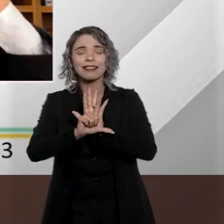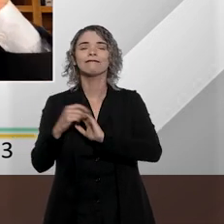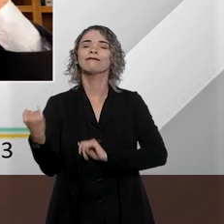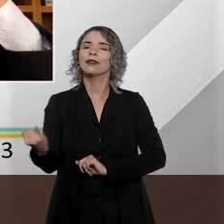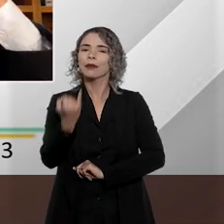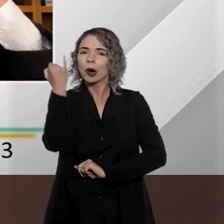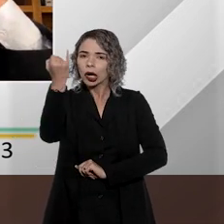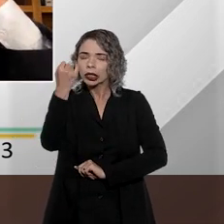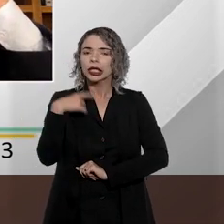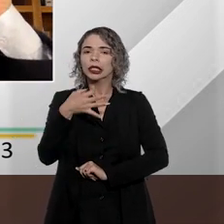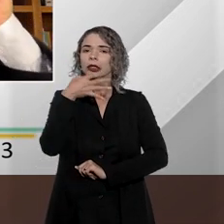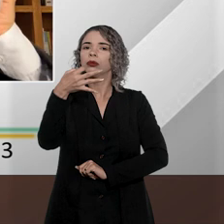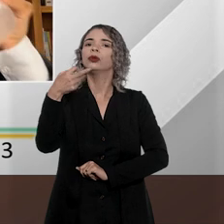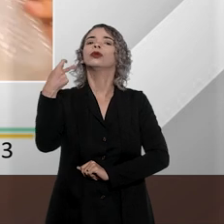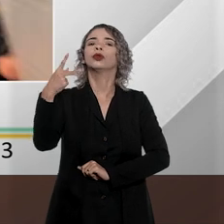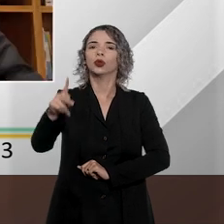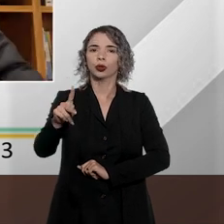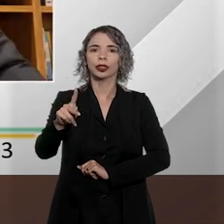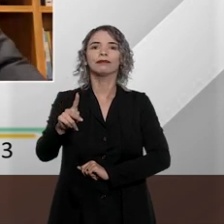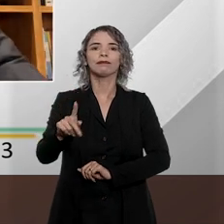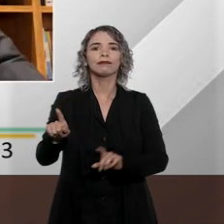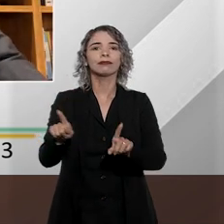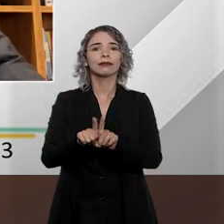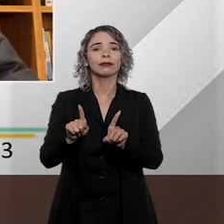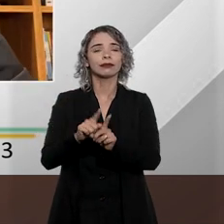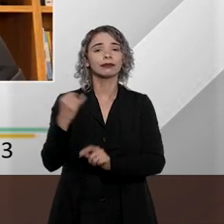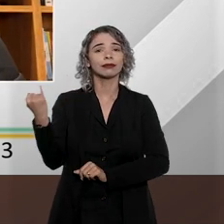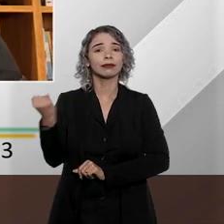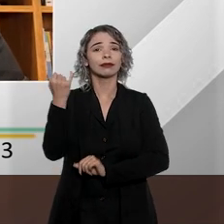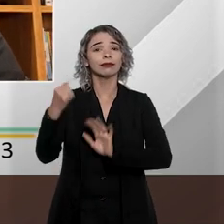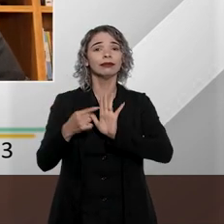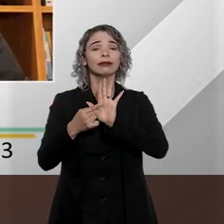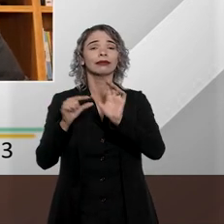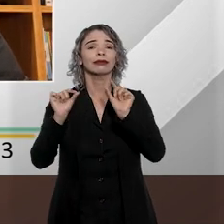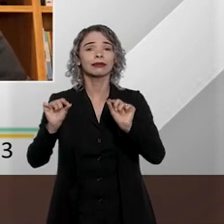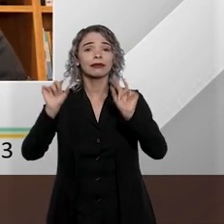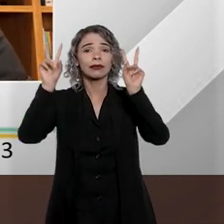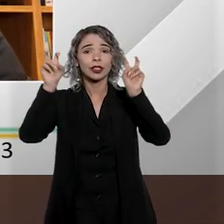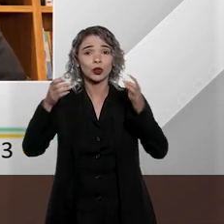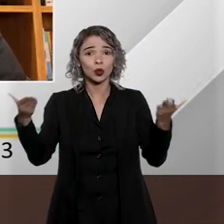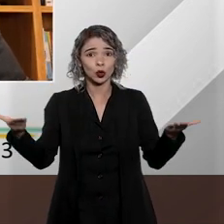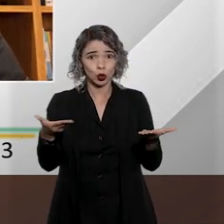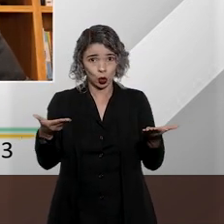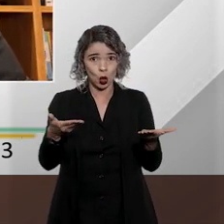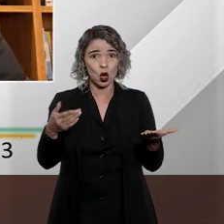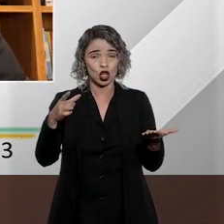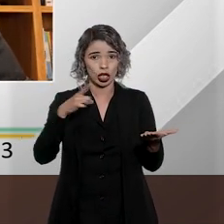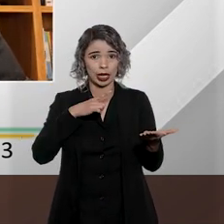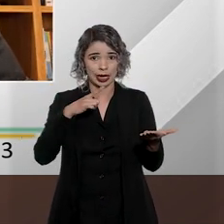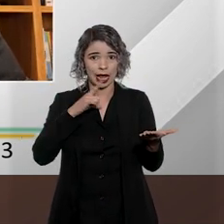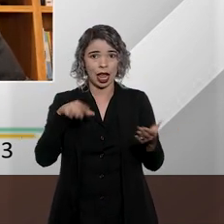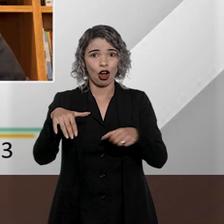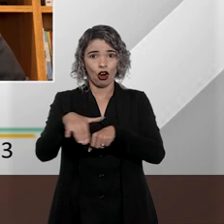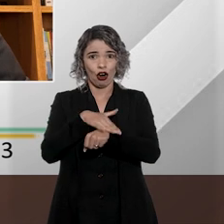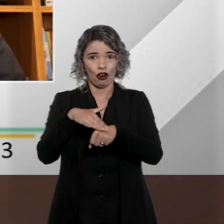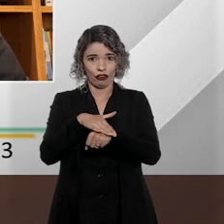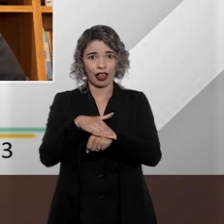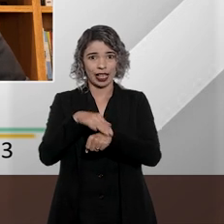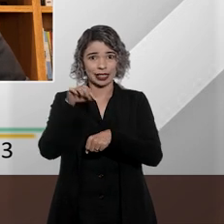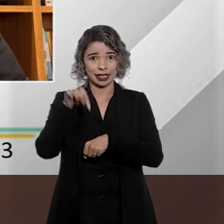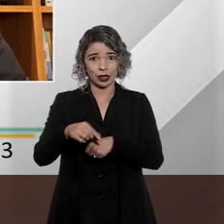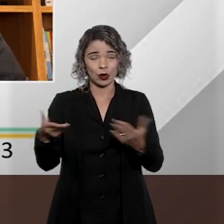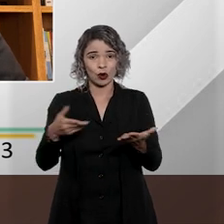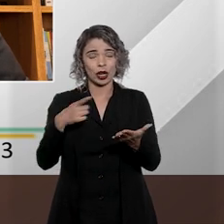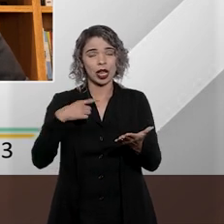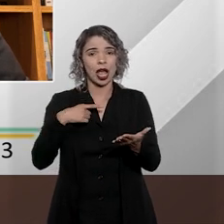muito importante esse destaque que o senhor deu. E também é importante destacar que o assunto de hoje, sobre o qual a gente conversa aqui no Entender